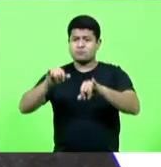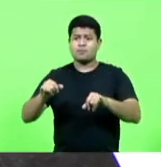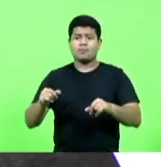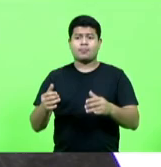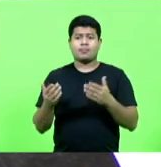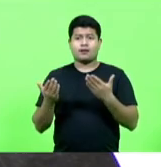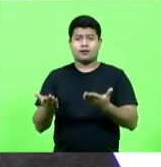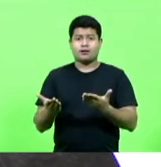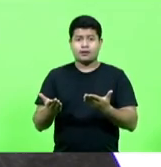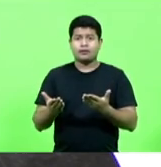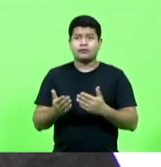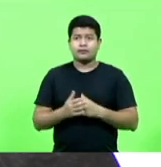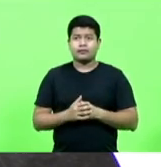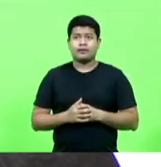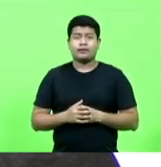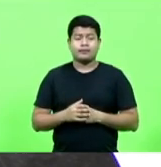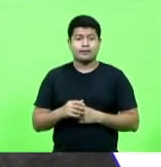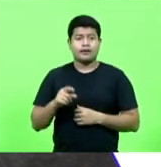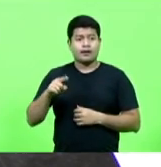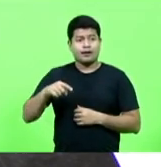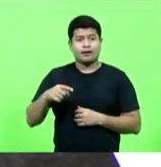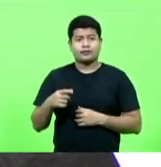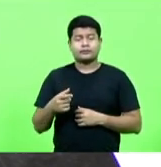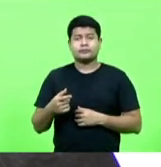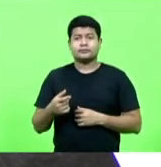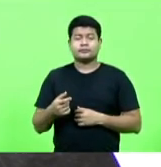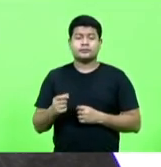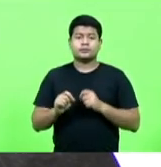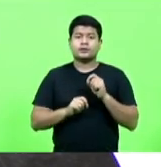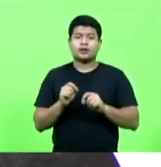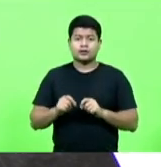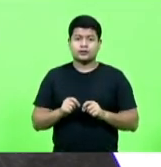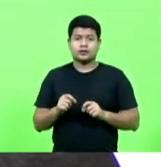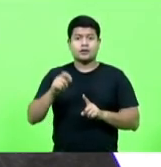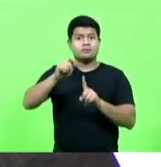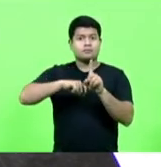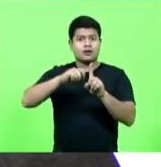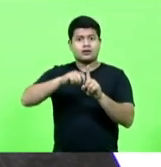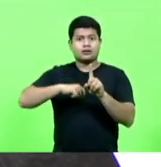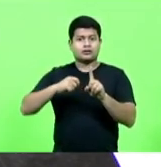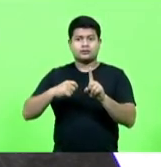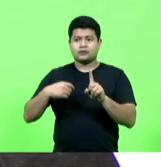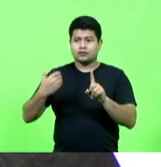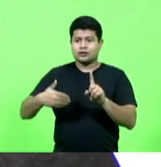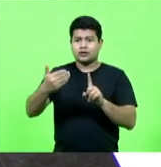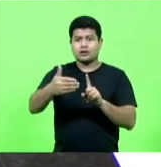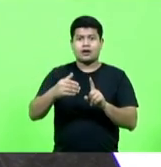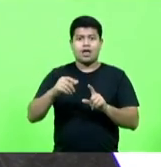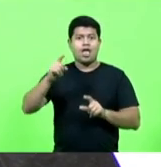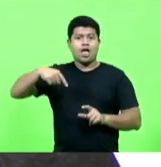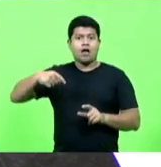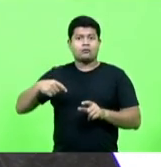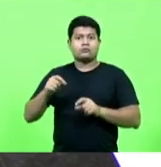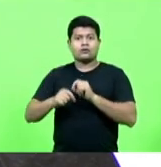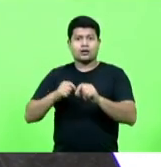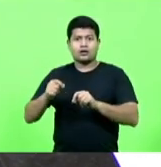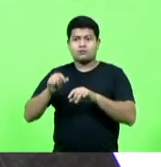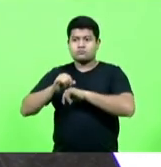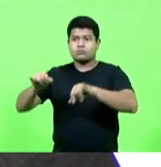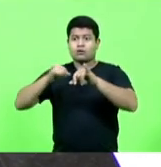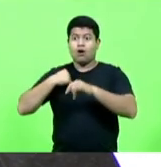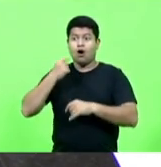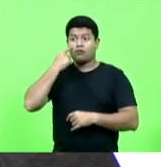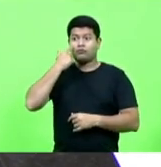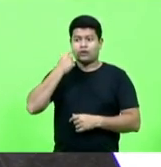mês, trata-se de praticamente uma campanha. Olha o que eu estou fazendo. Vamos ver no próximo